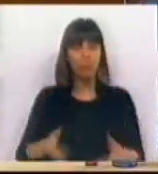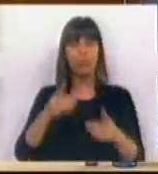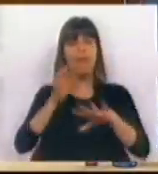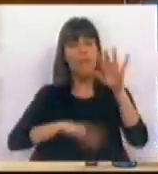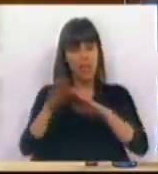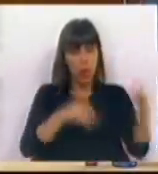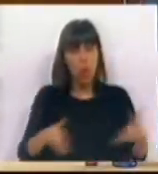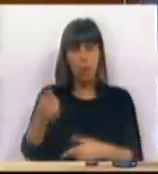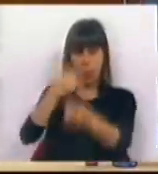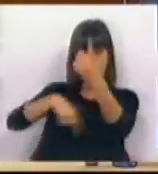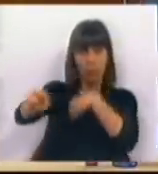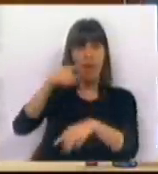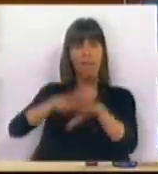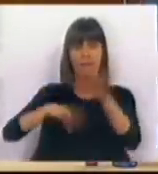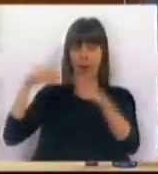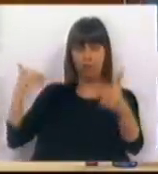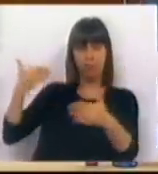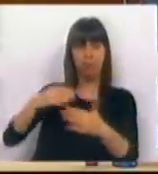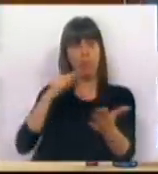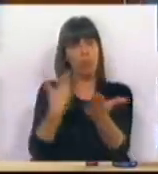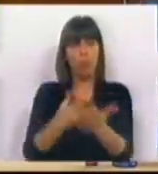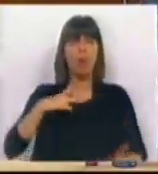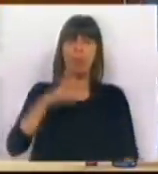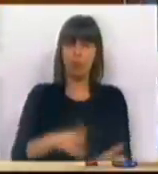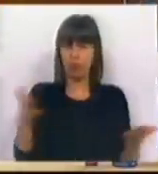de percorrer o caminho que os senhores deputados têm vindo a propor a Portugal.